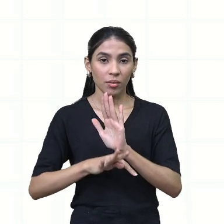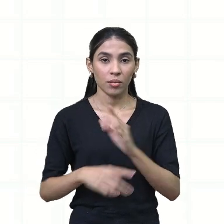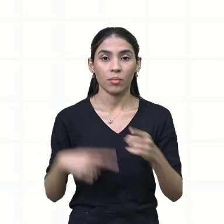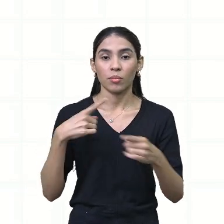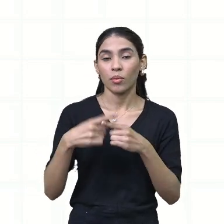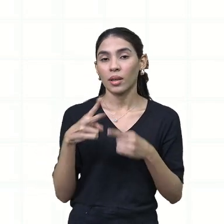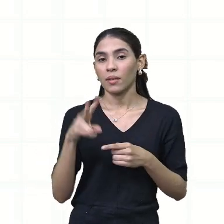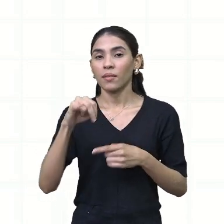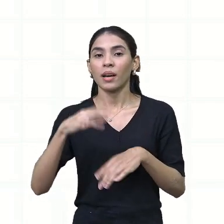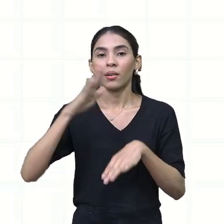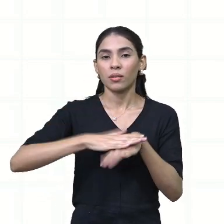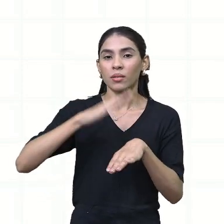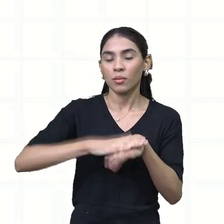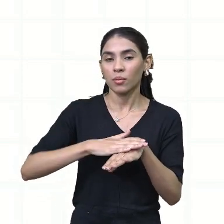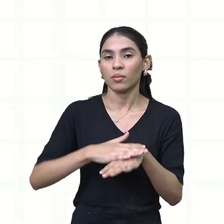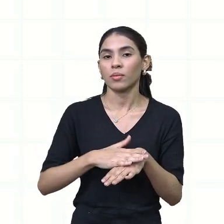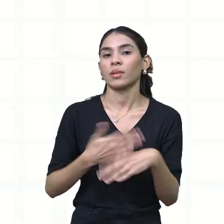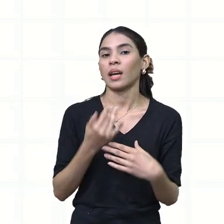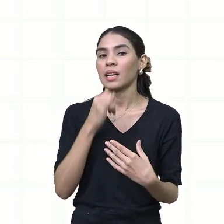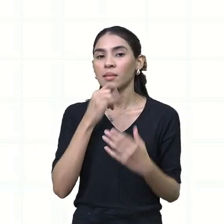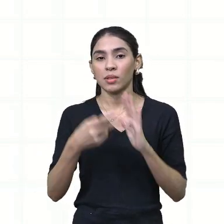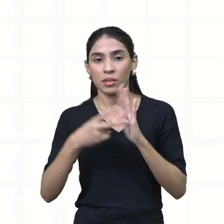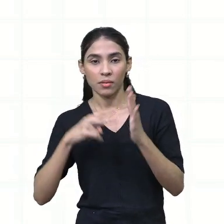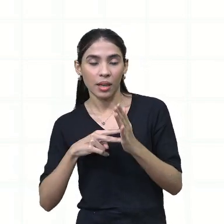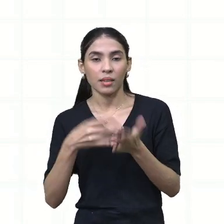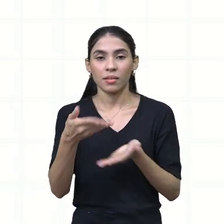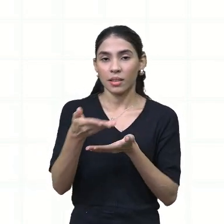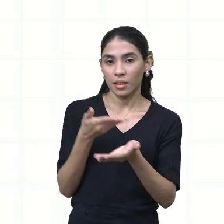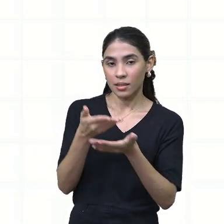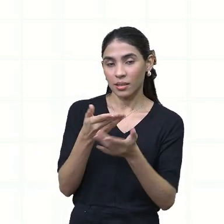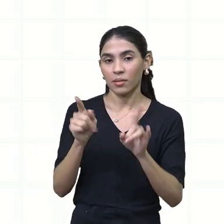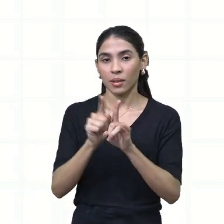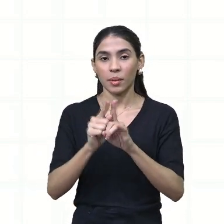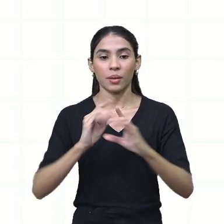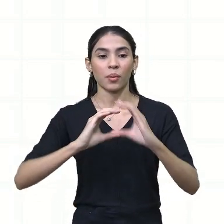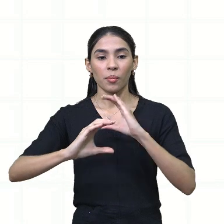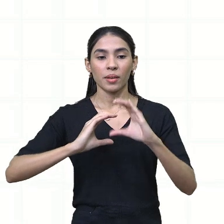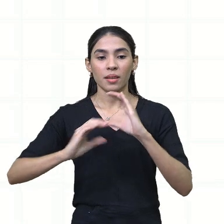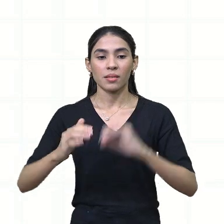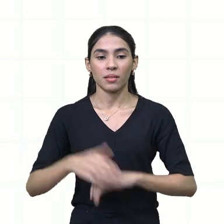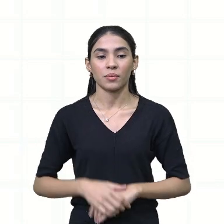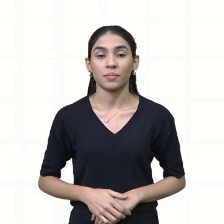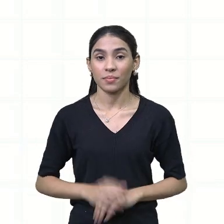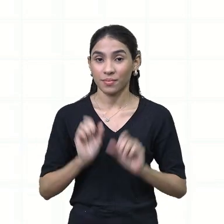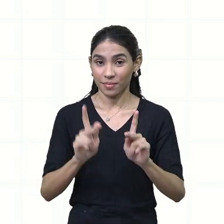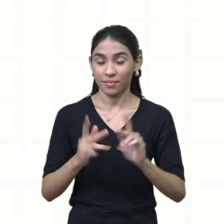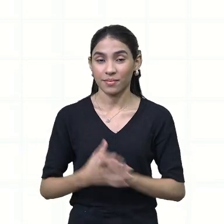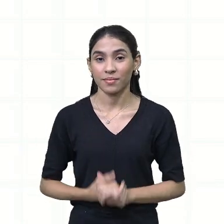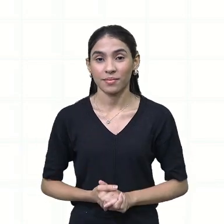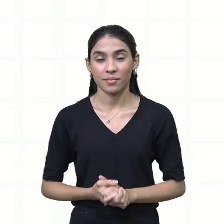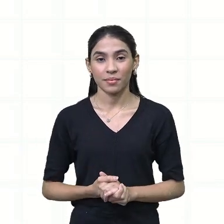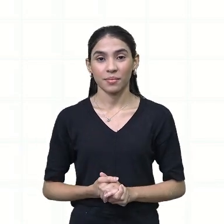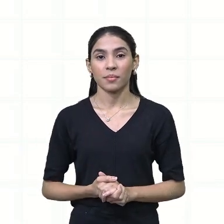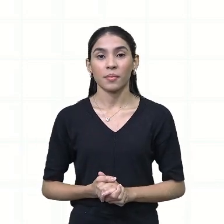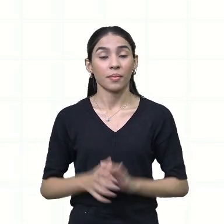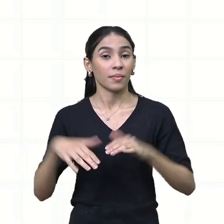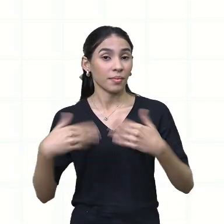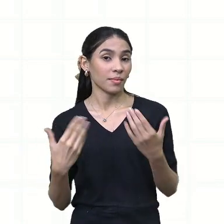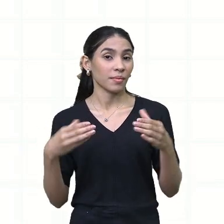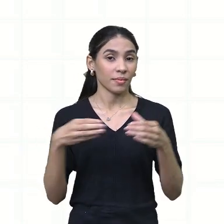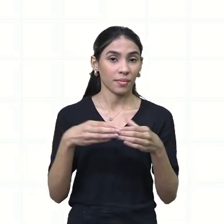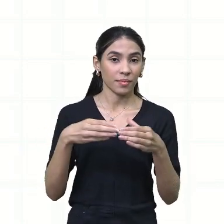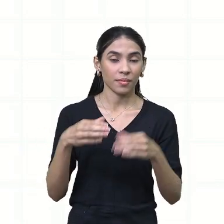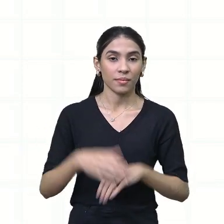produzir todo um significado, uma interação e uma comunicação, certinho? Então, turmas,